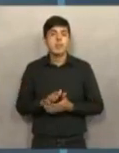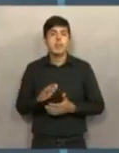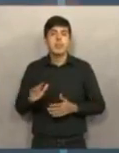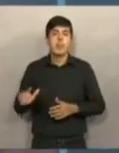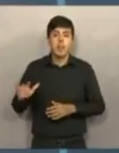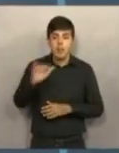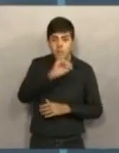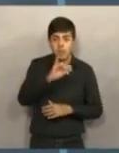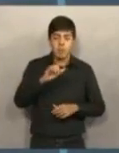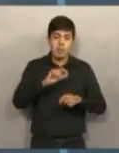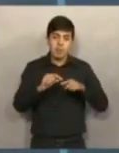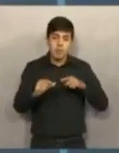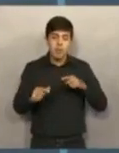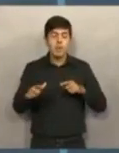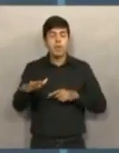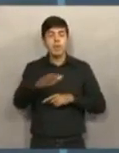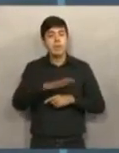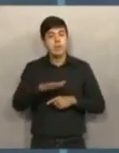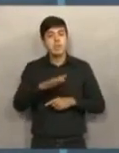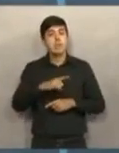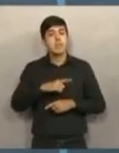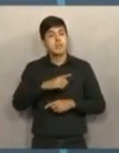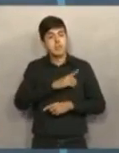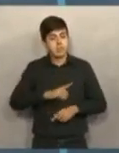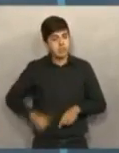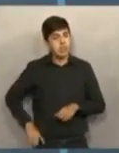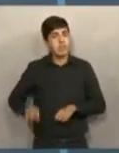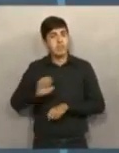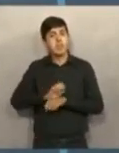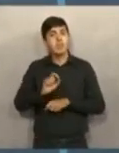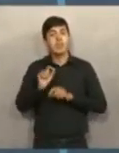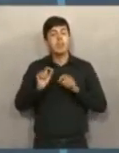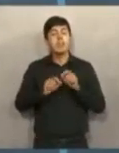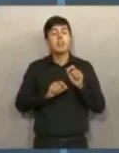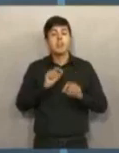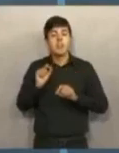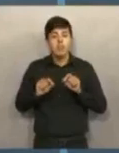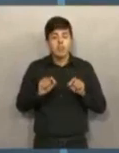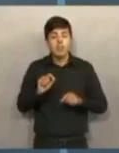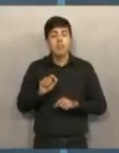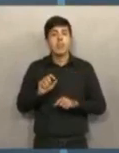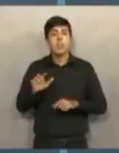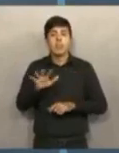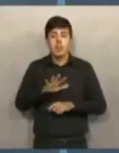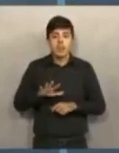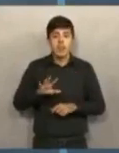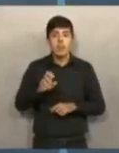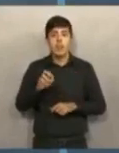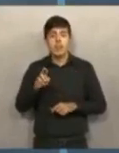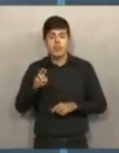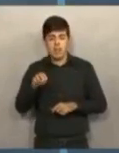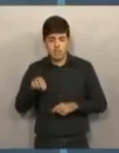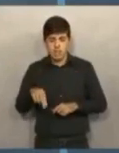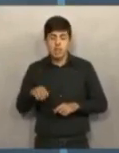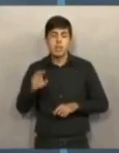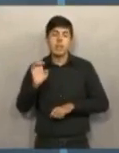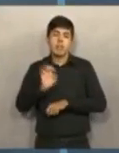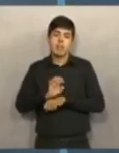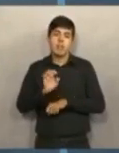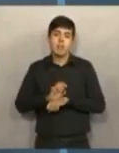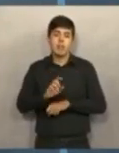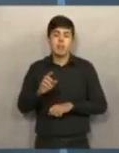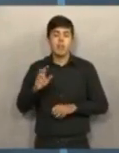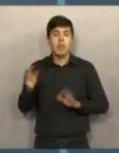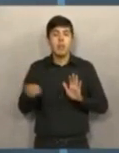aeroporto, na Quixaberia, no Belo Horizonte, o senhor é deputado estadual. Está fazendo o quê? A Caerne é um órgão estadual. Quando o